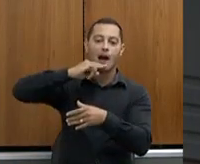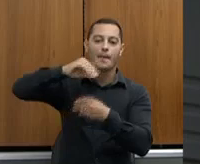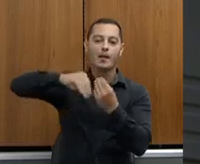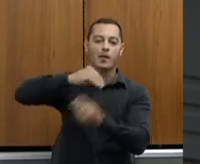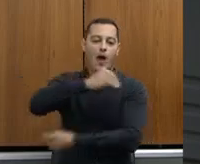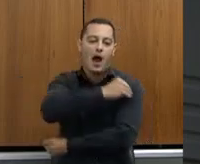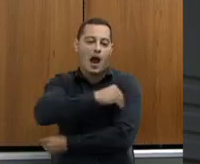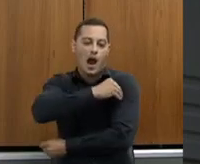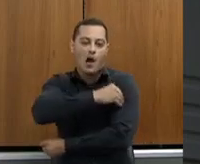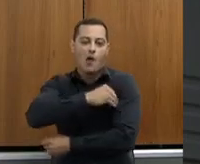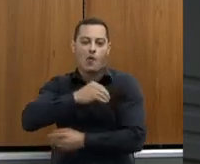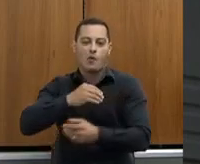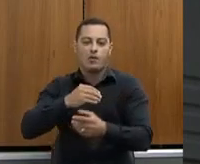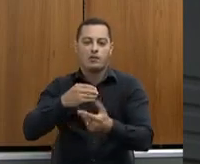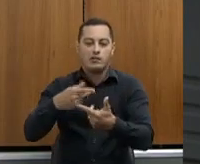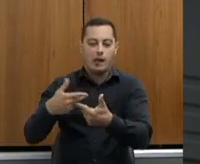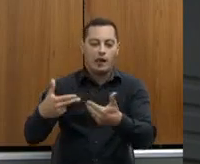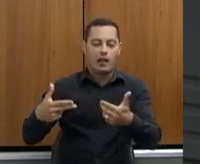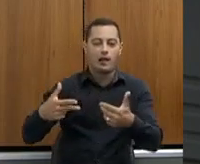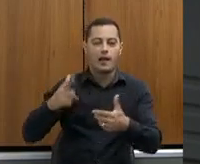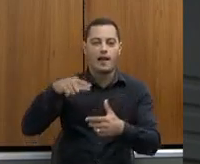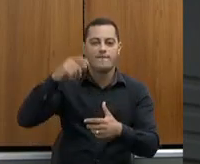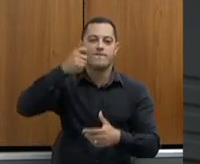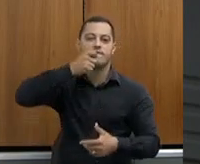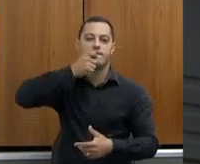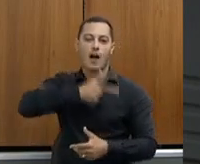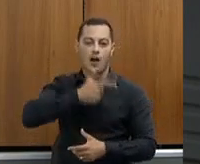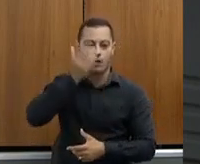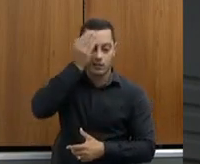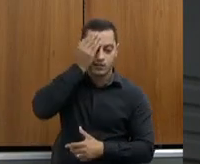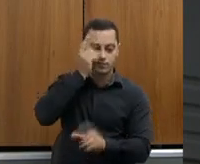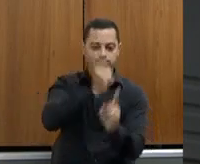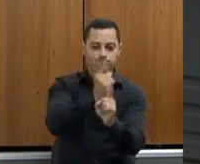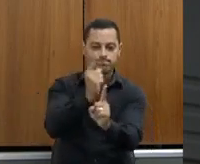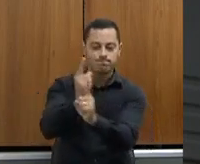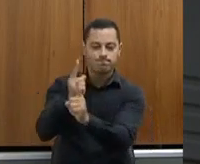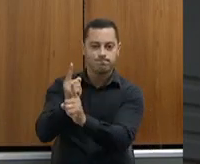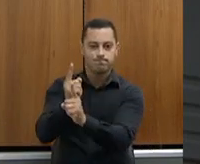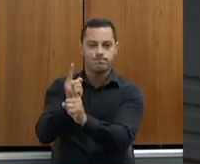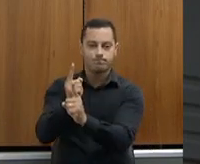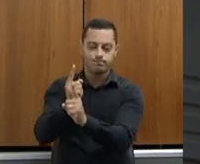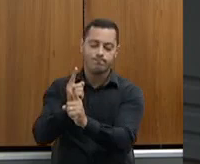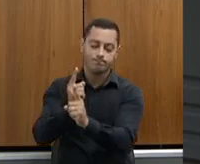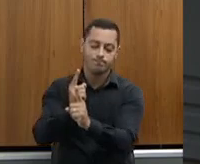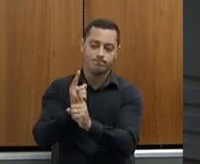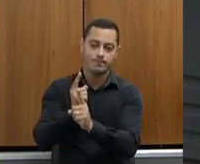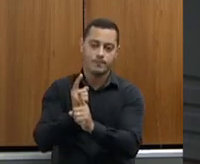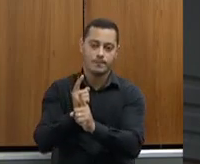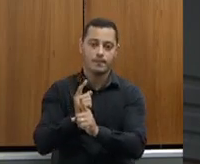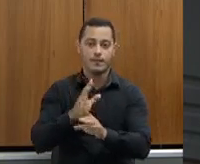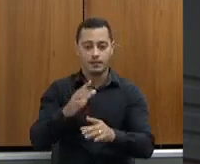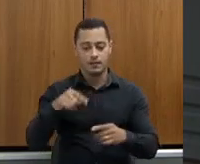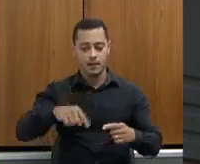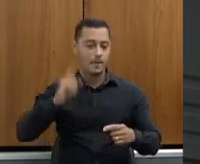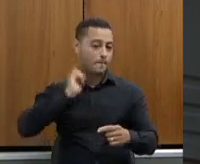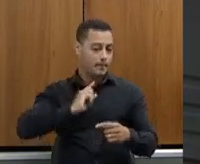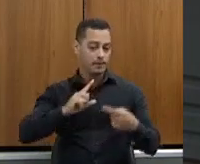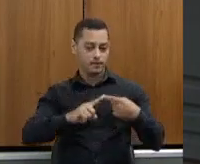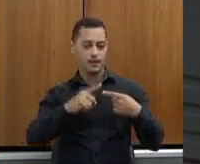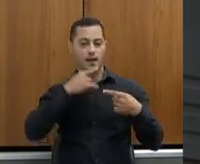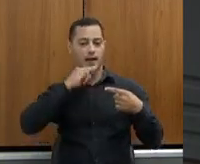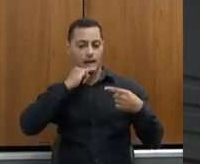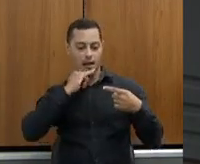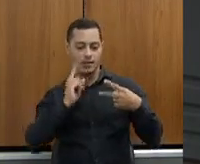Então, Minas Gerais, por ser um Estado que tem esse produto como emblemático, a cachaça e o queijo de Minas são